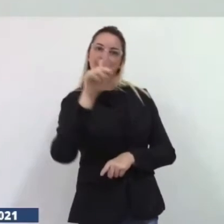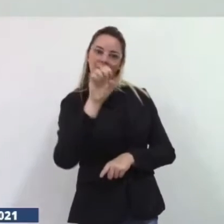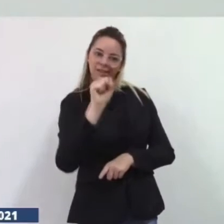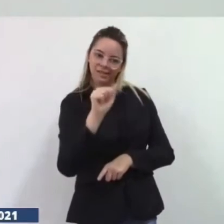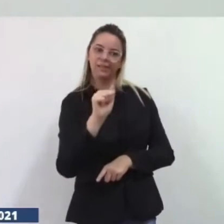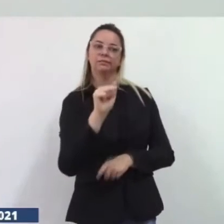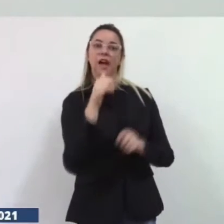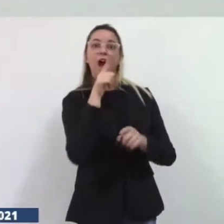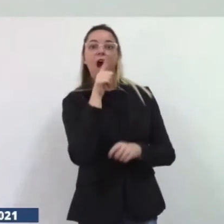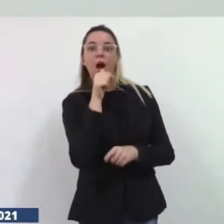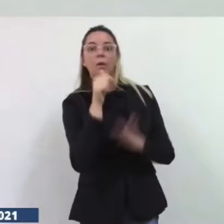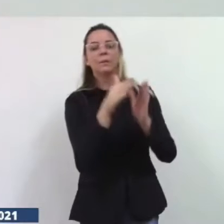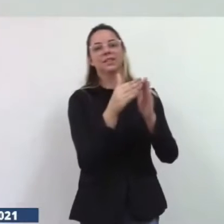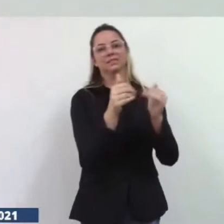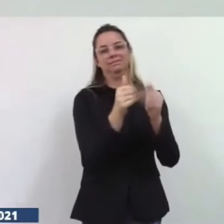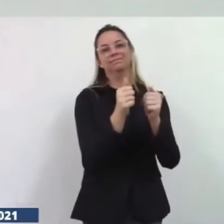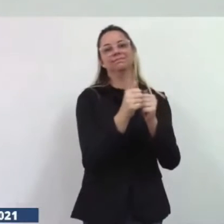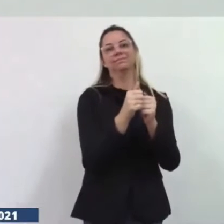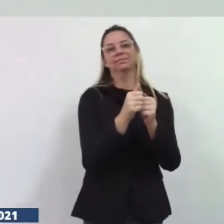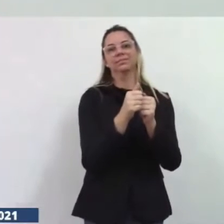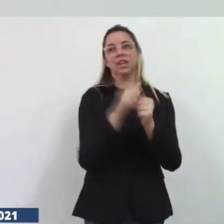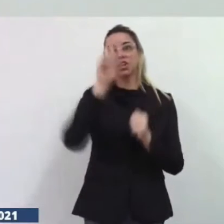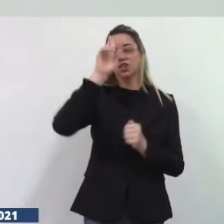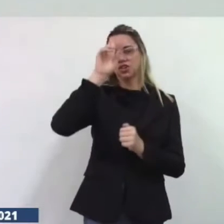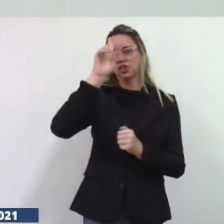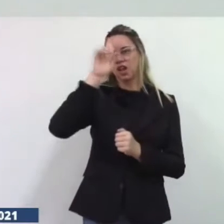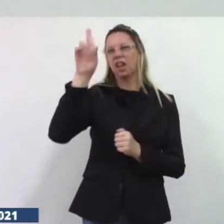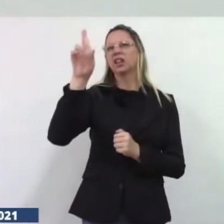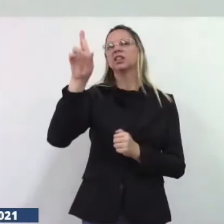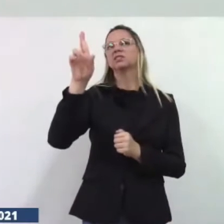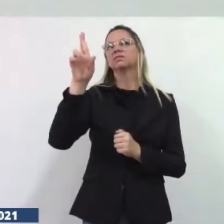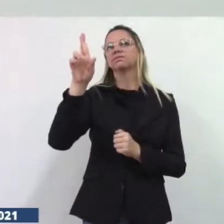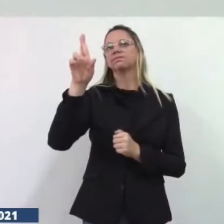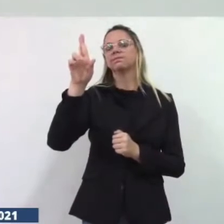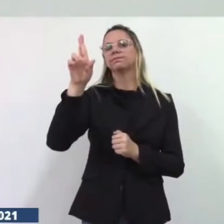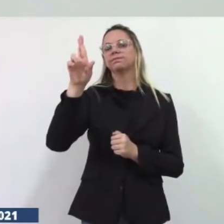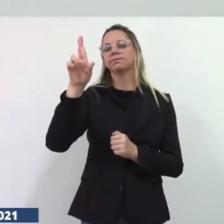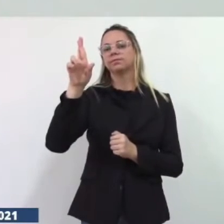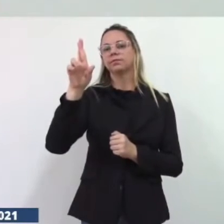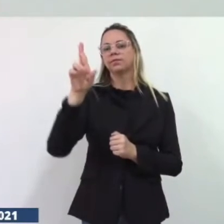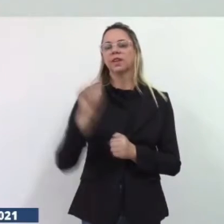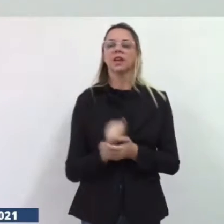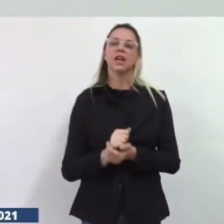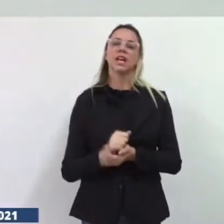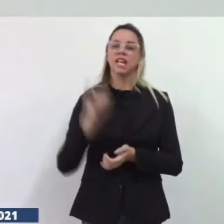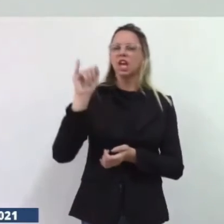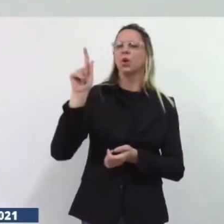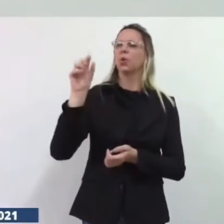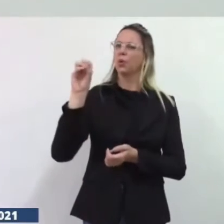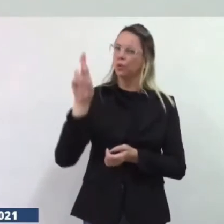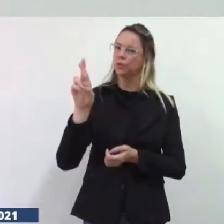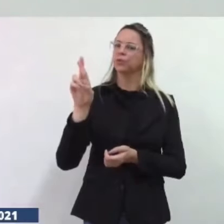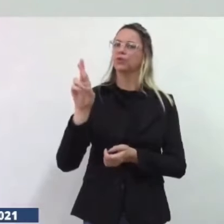gerente geral Fernanda Batista Igor para colocar